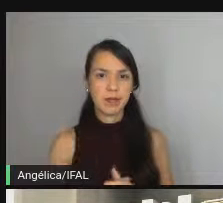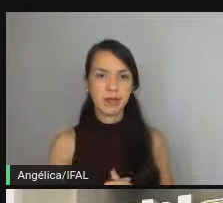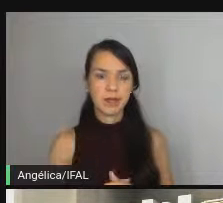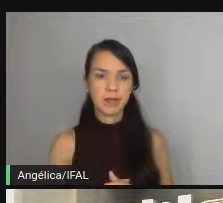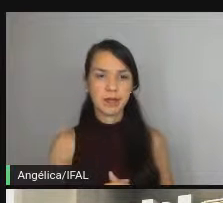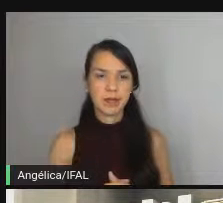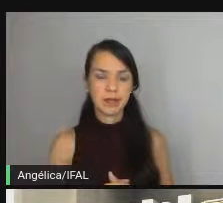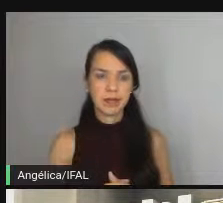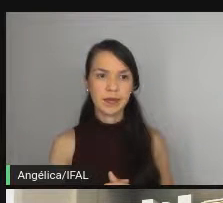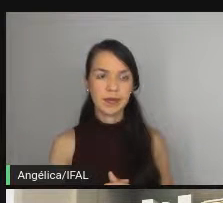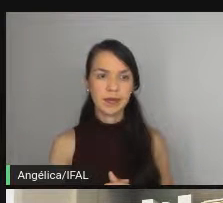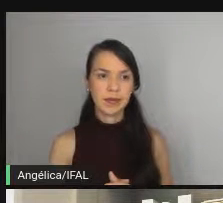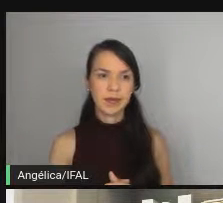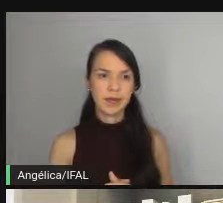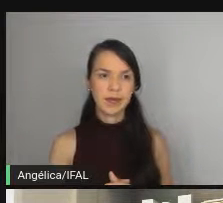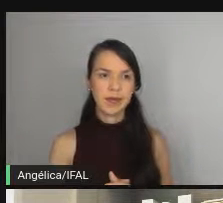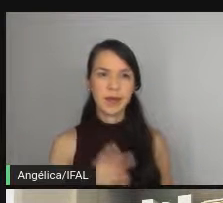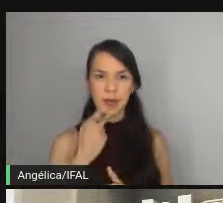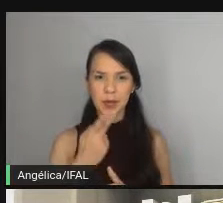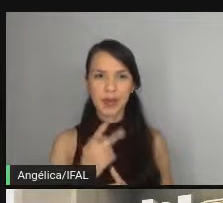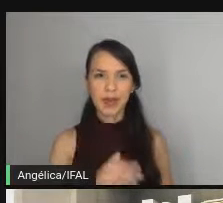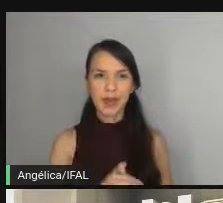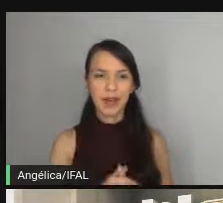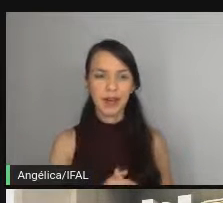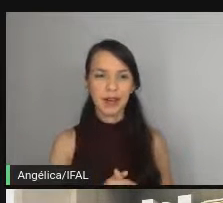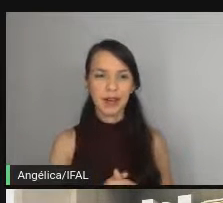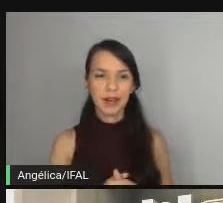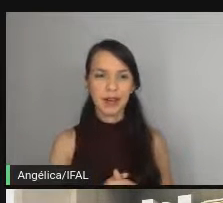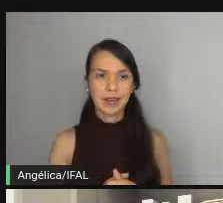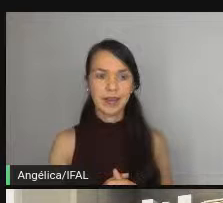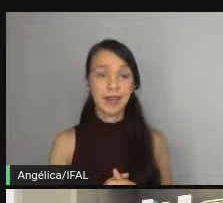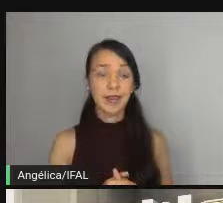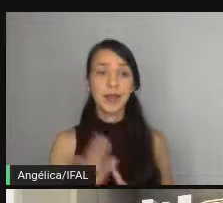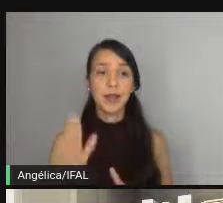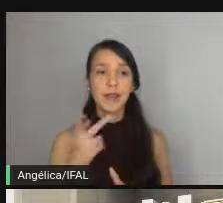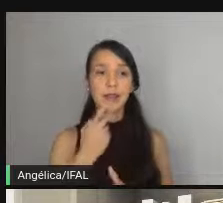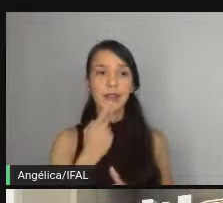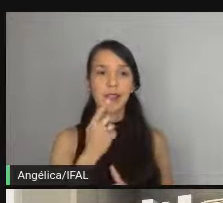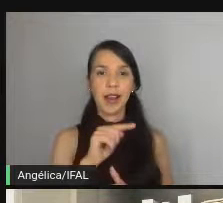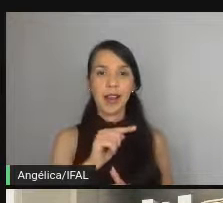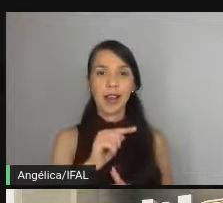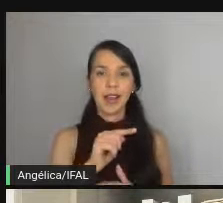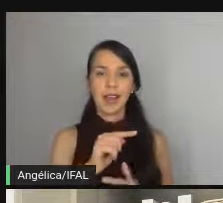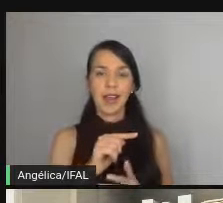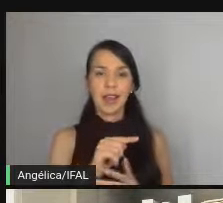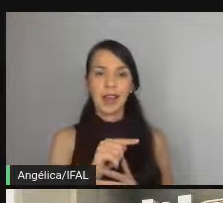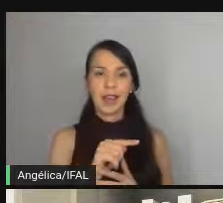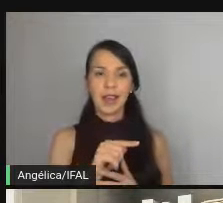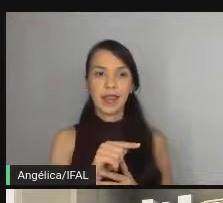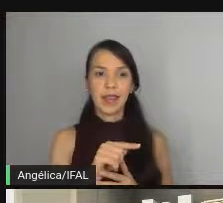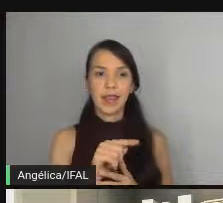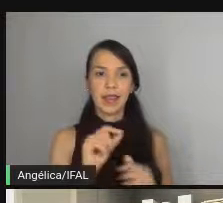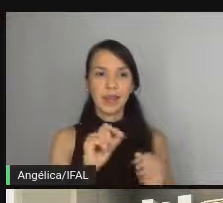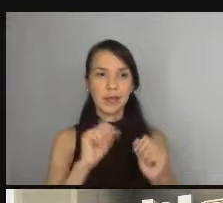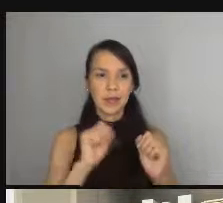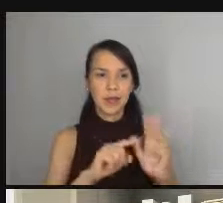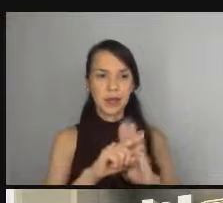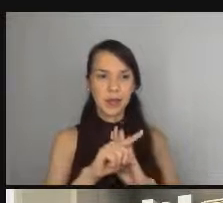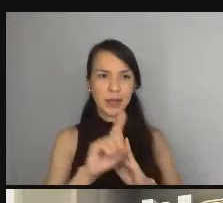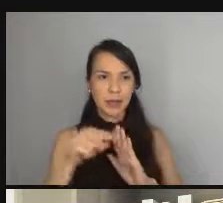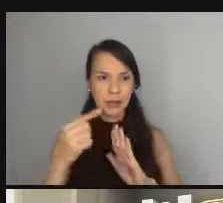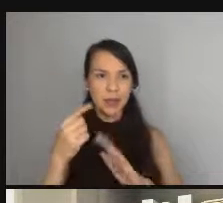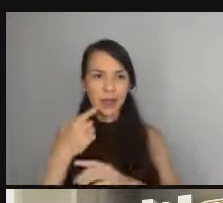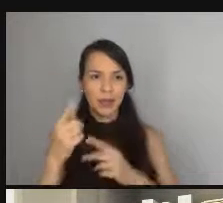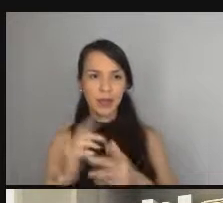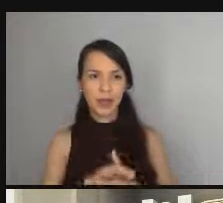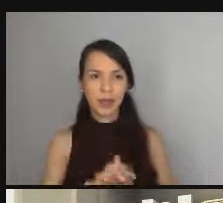Rael Vieira pode falar não o que eu ia dizer é que para vamos lá fazer a pergunta primeiro e depois a